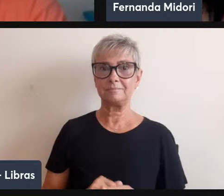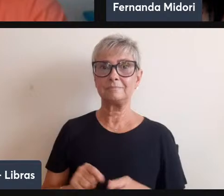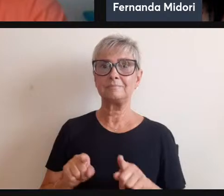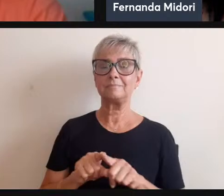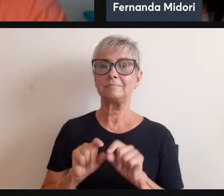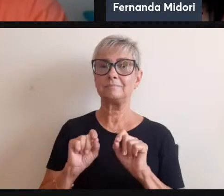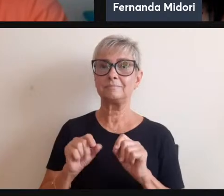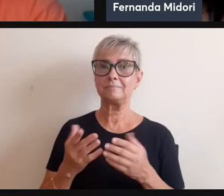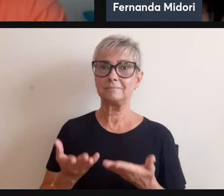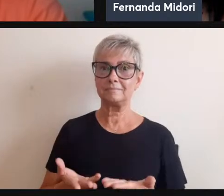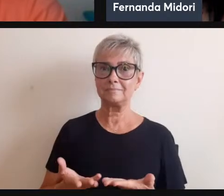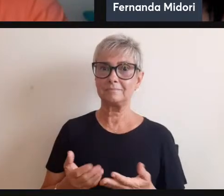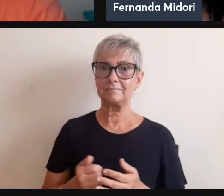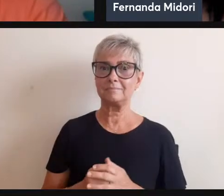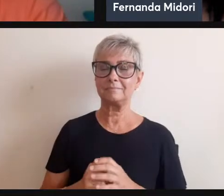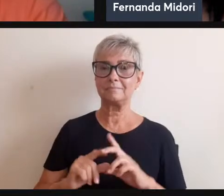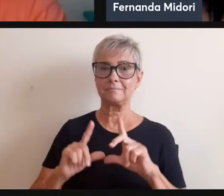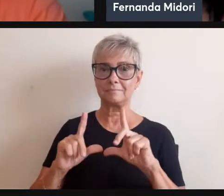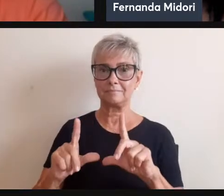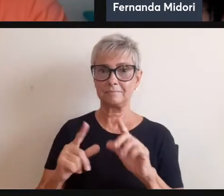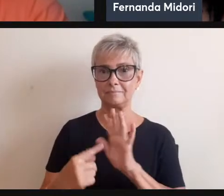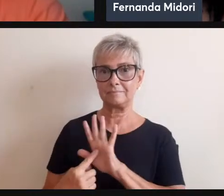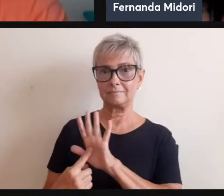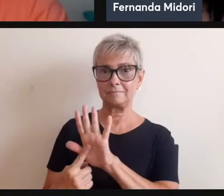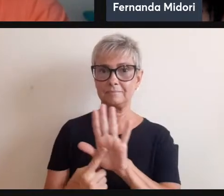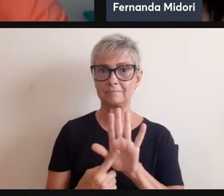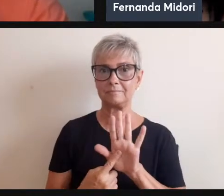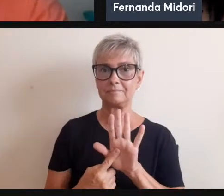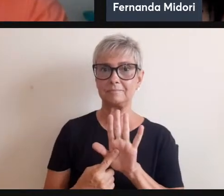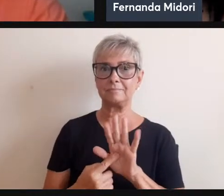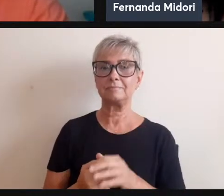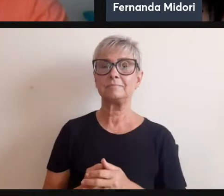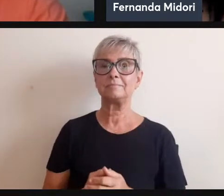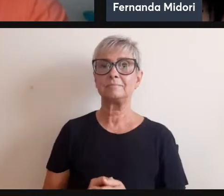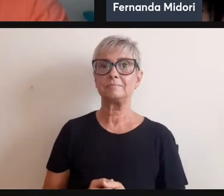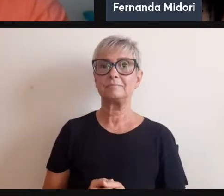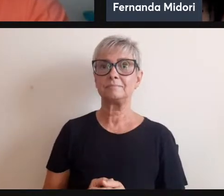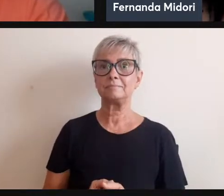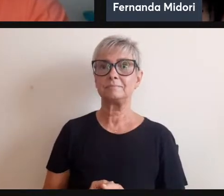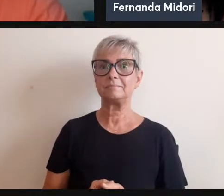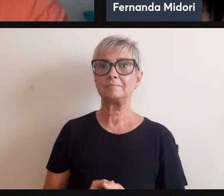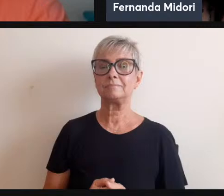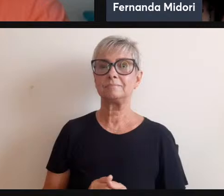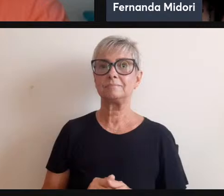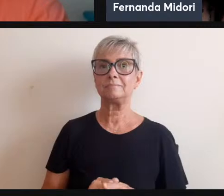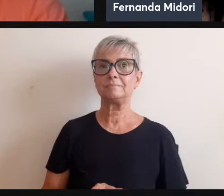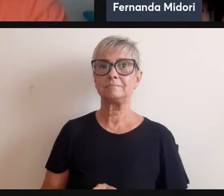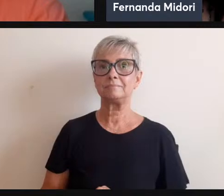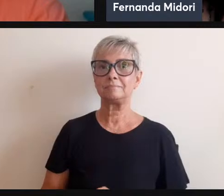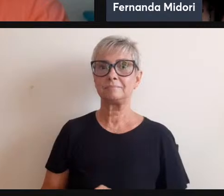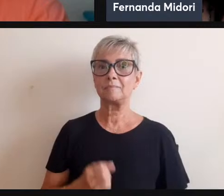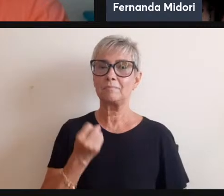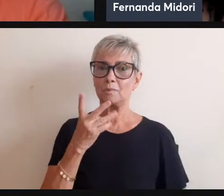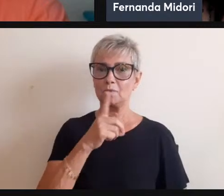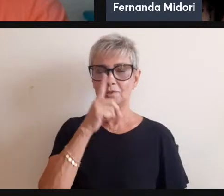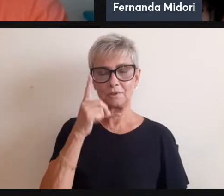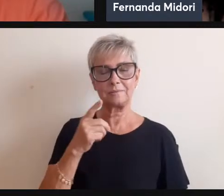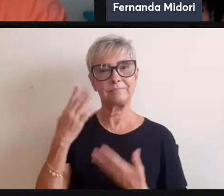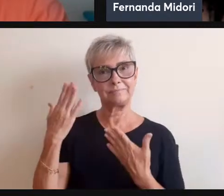tela de apresentação, eu vou suprimir o nome dela pela apresentação. Bom dia, viu, Kátia? Obrigado aí.